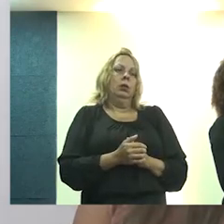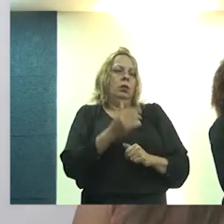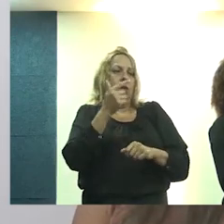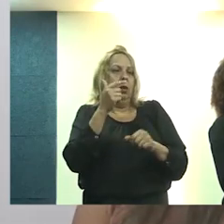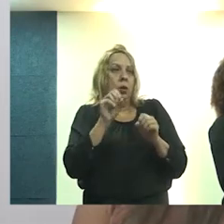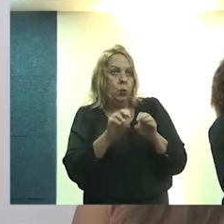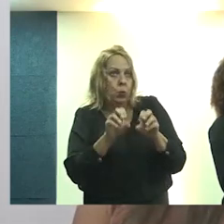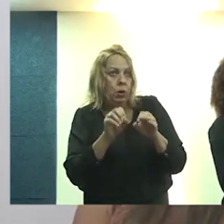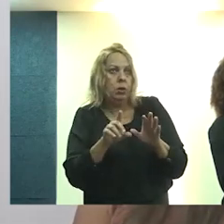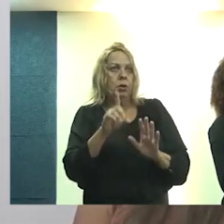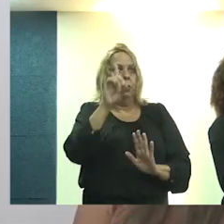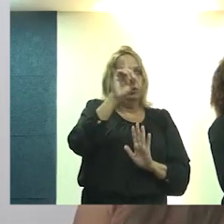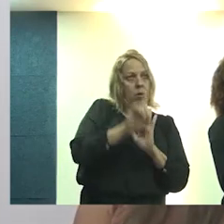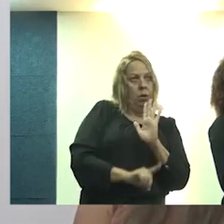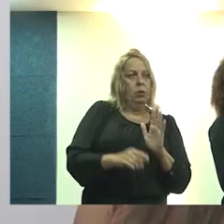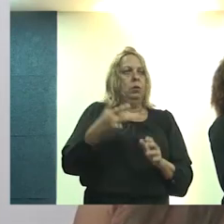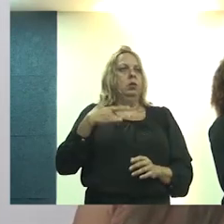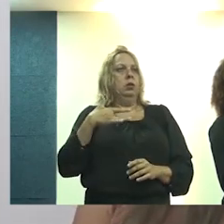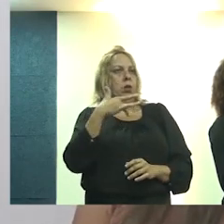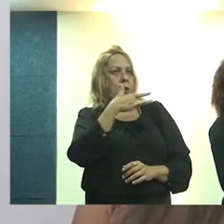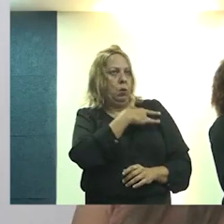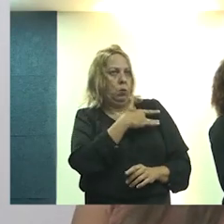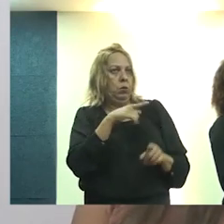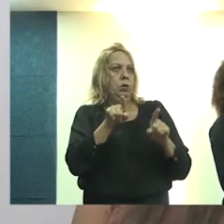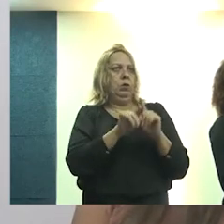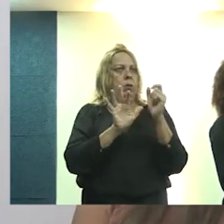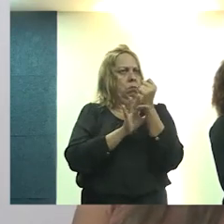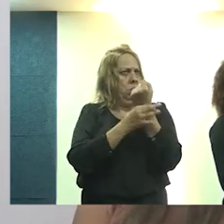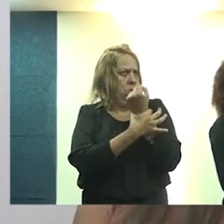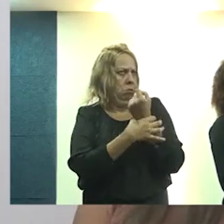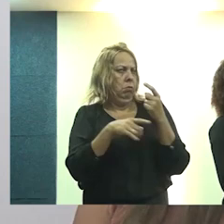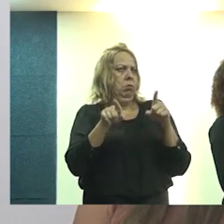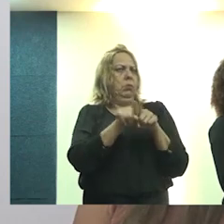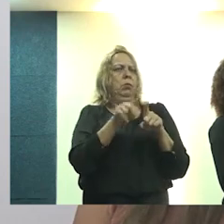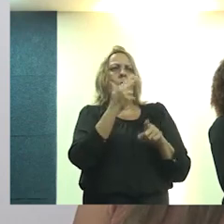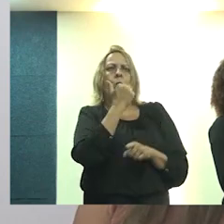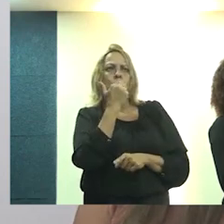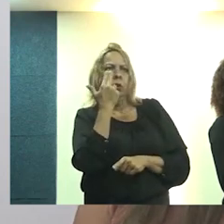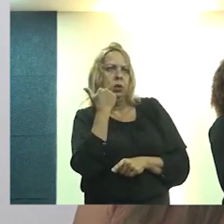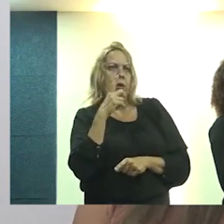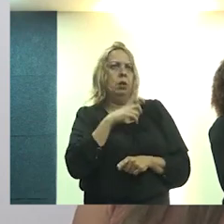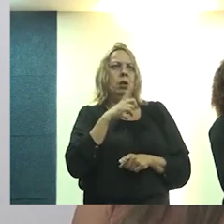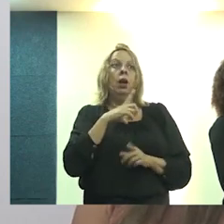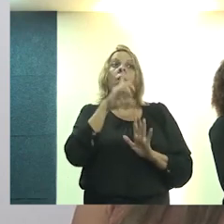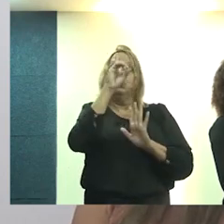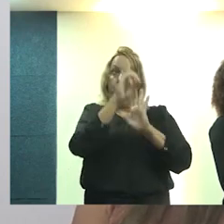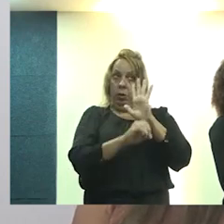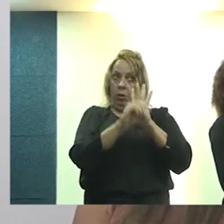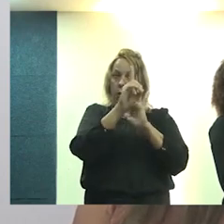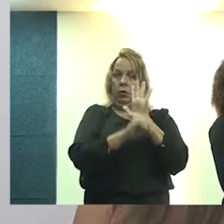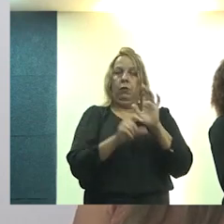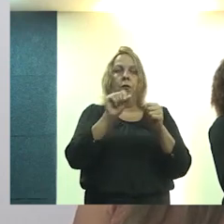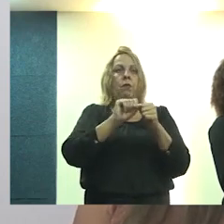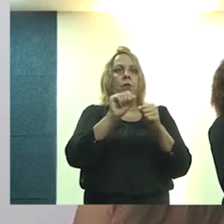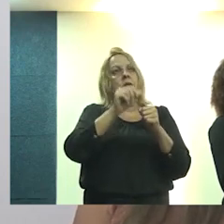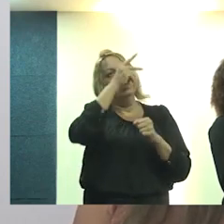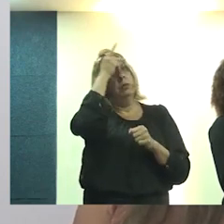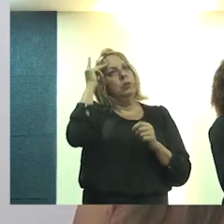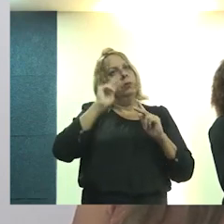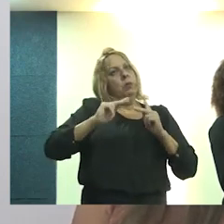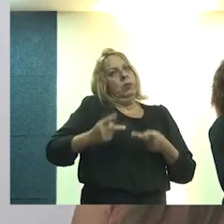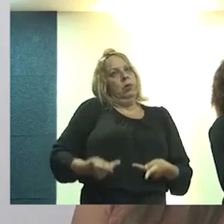à educação, à saúde, à segurança alimentar e nutricional, é um direito que nos faz humanos.